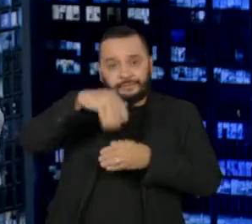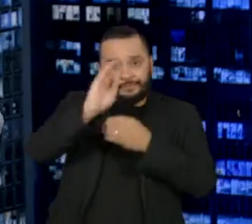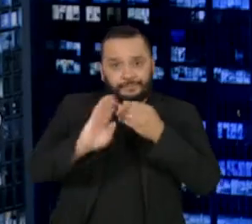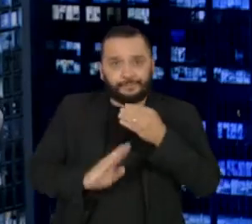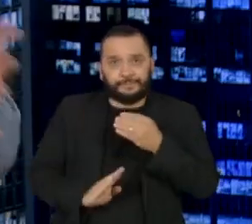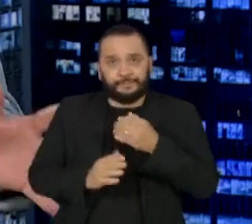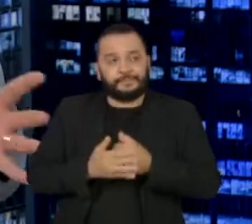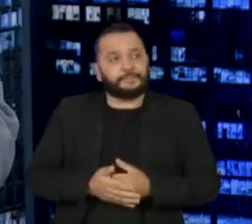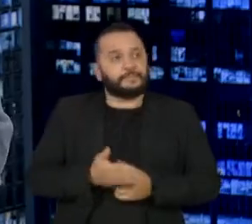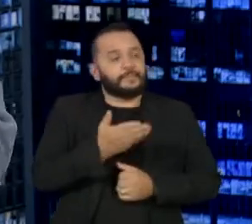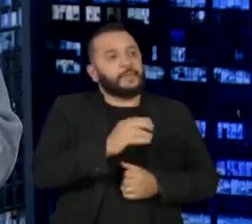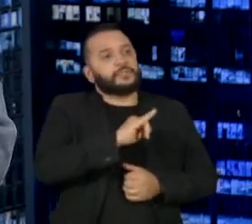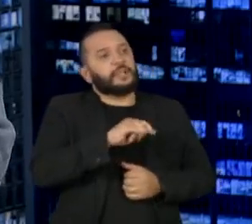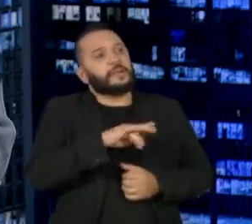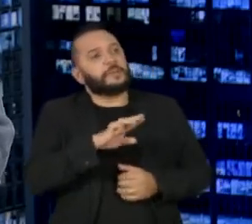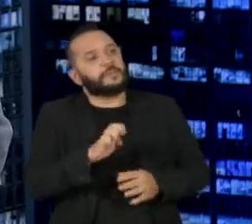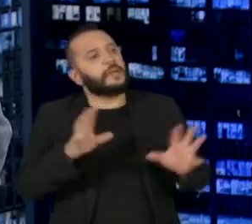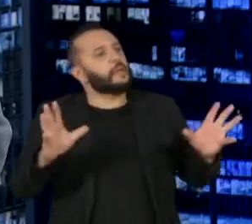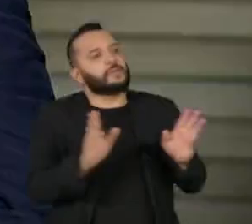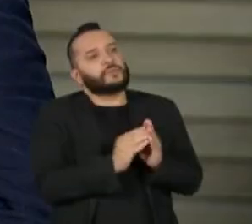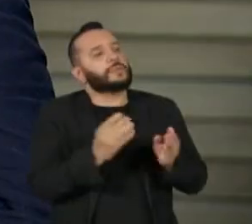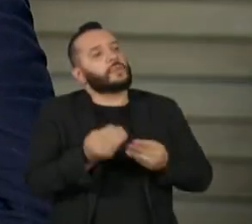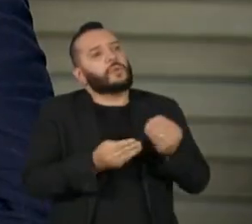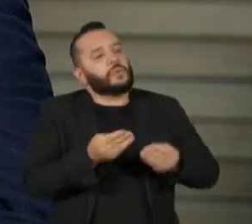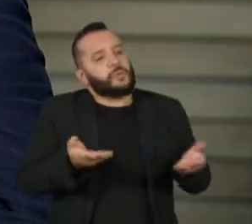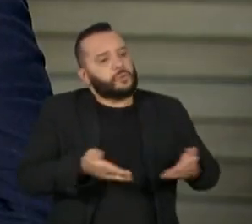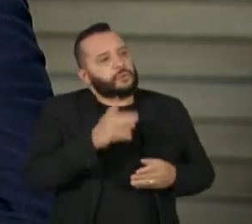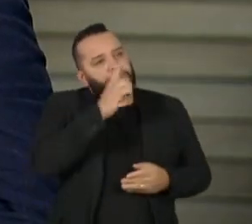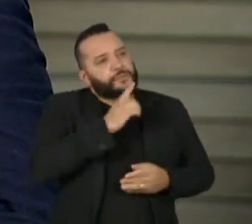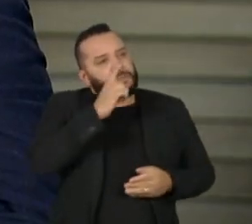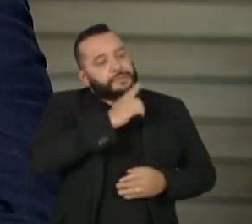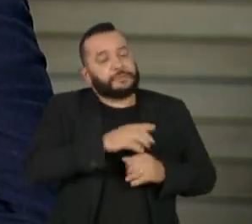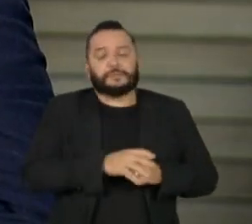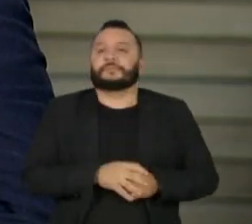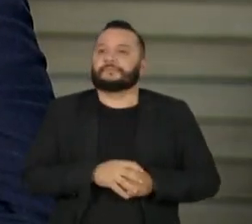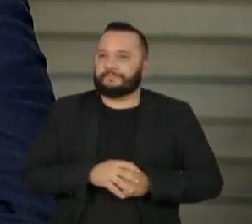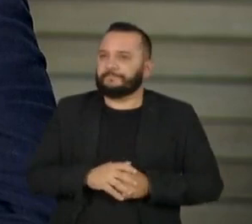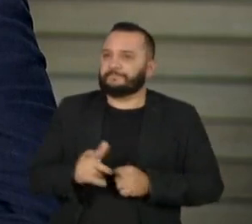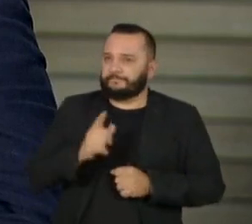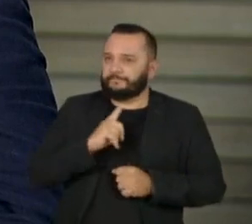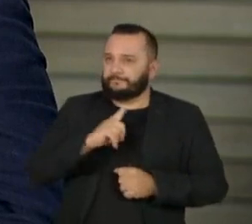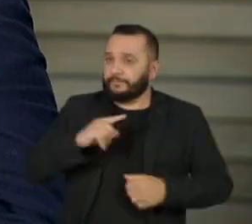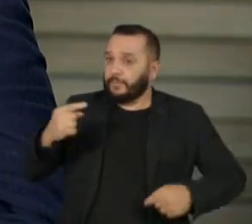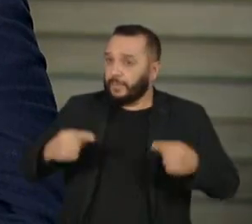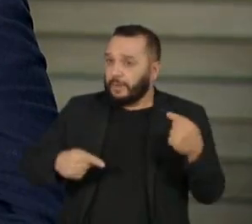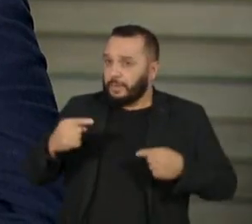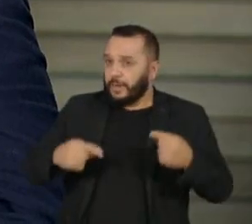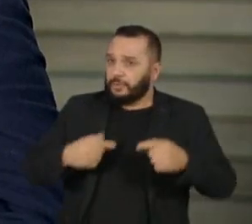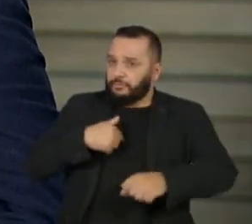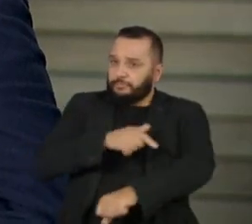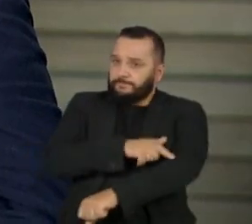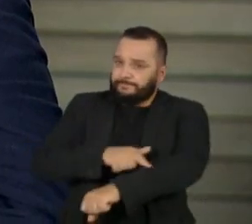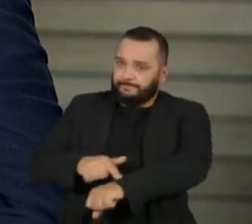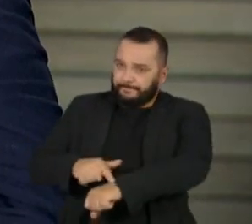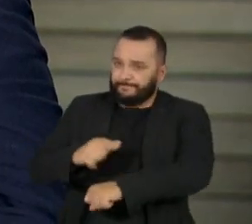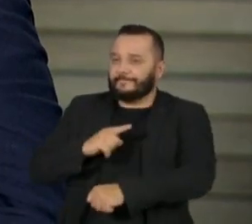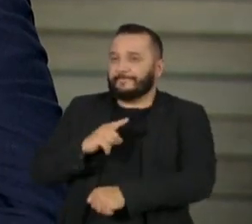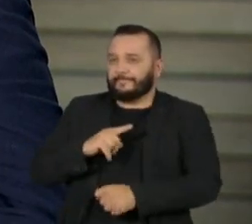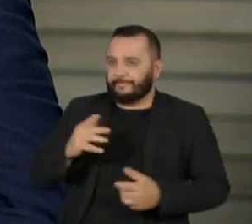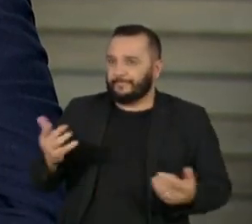Jairo, qual o balanço dessa noite de domingo? Olha, o balanço é pelo menos a gente teve um debate minimamente civilizado,